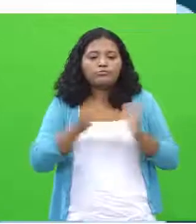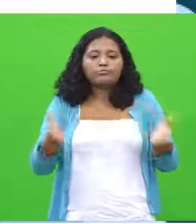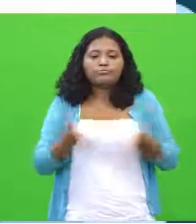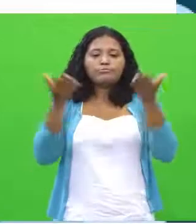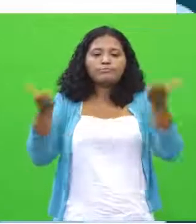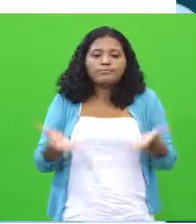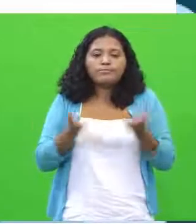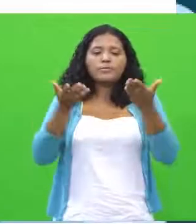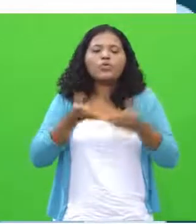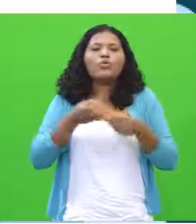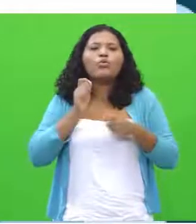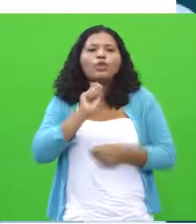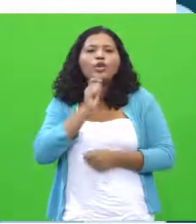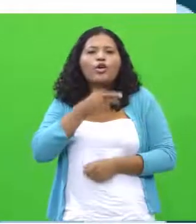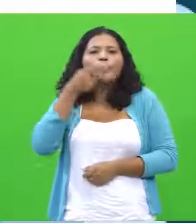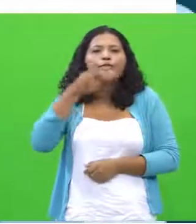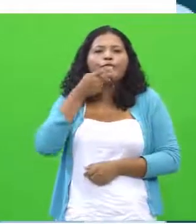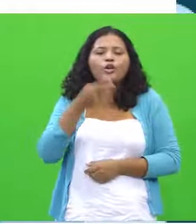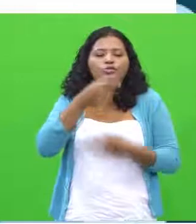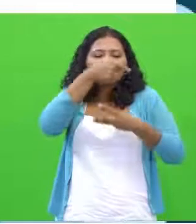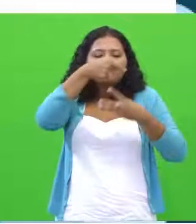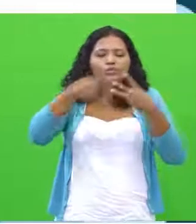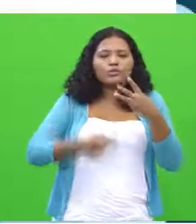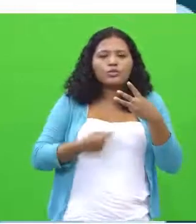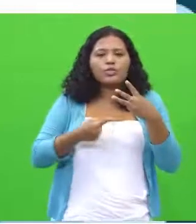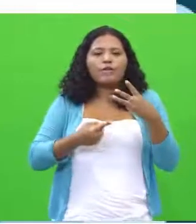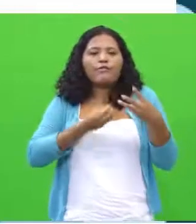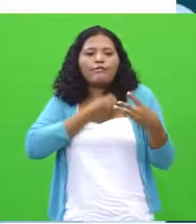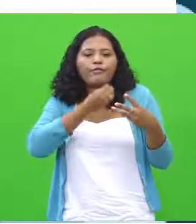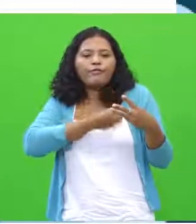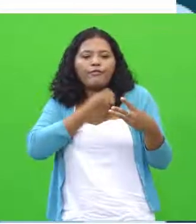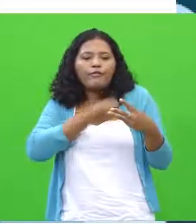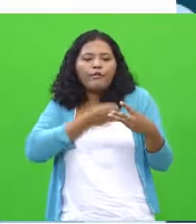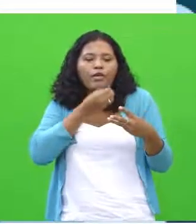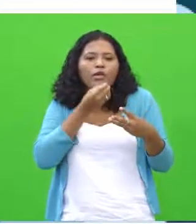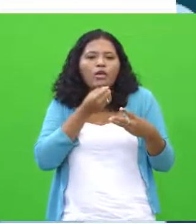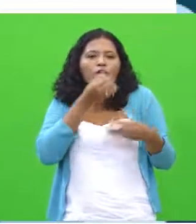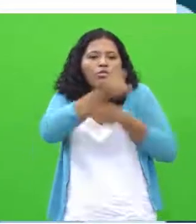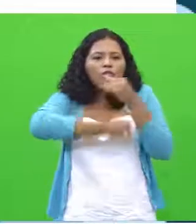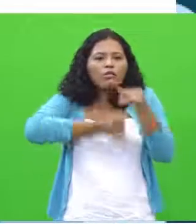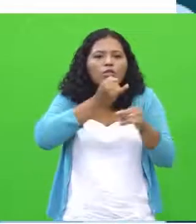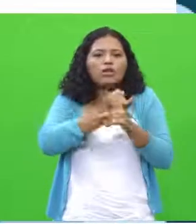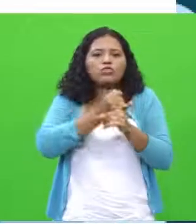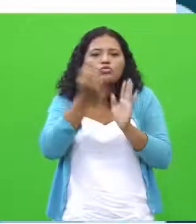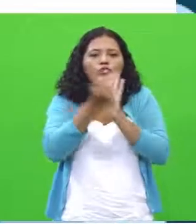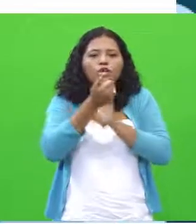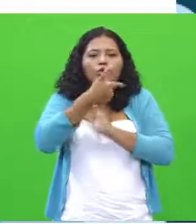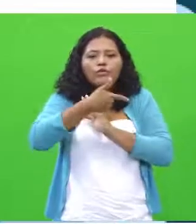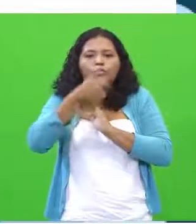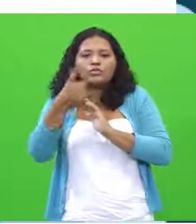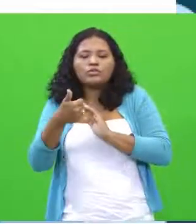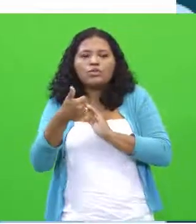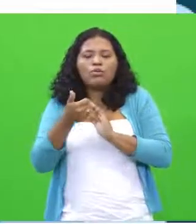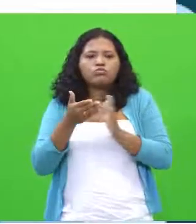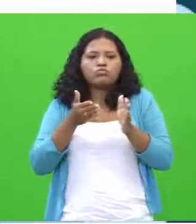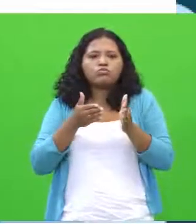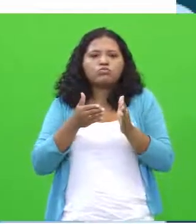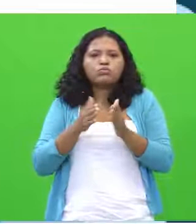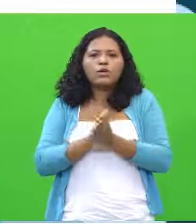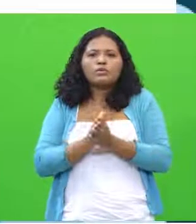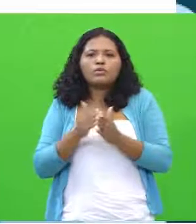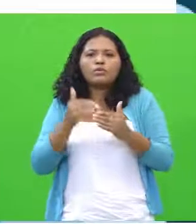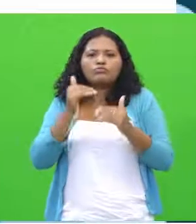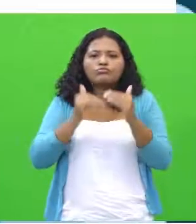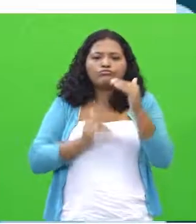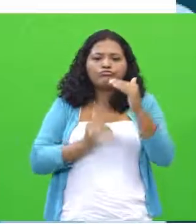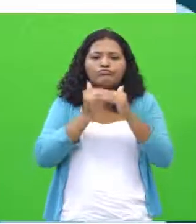posso dizer a respeito de viver em rede no século 21? Os limites entre o público